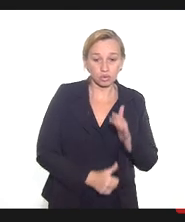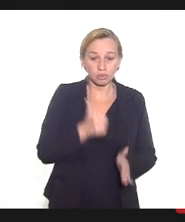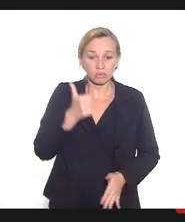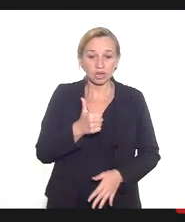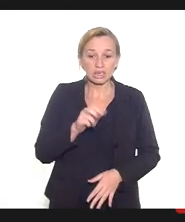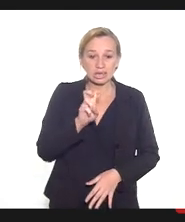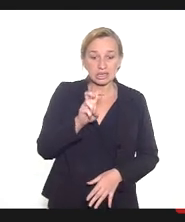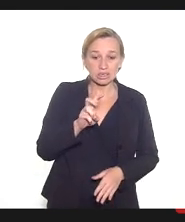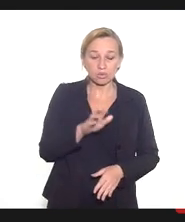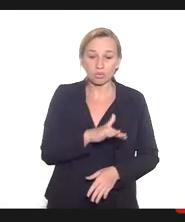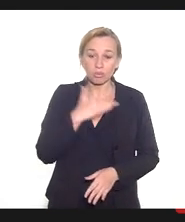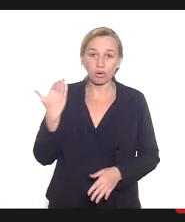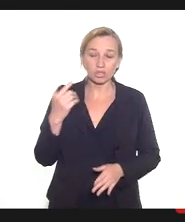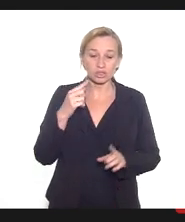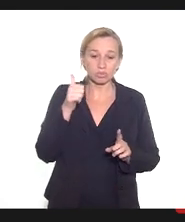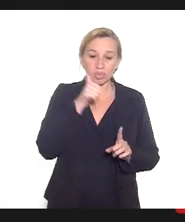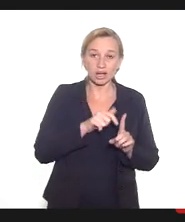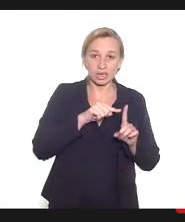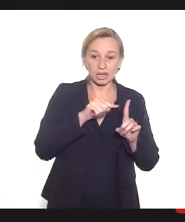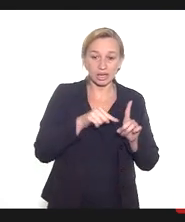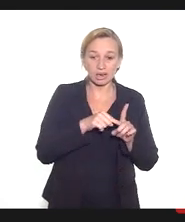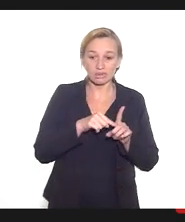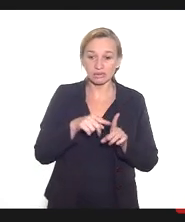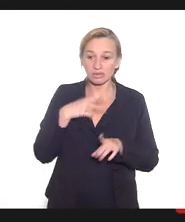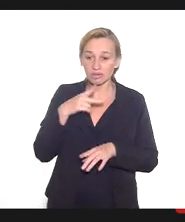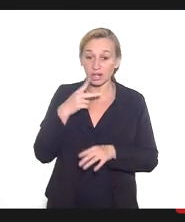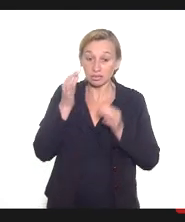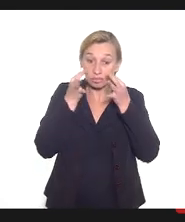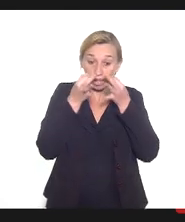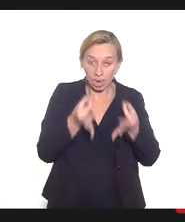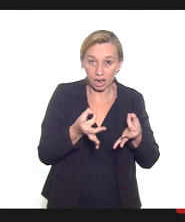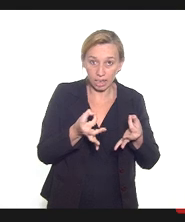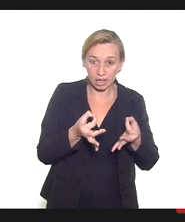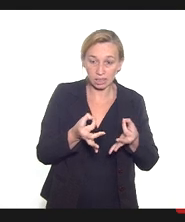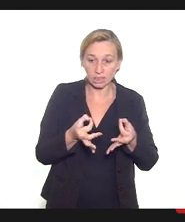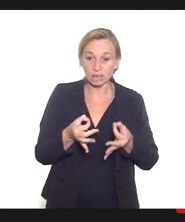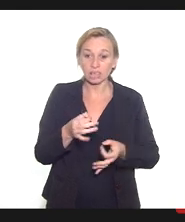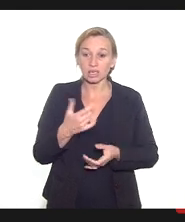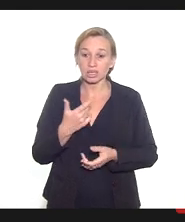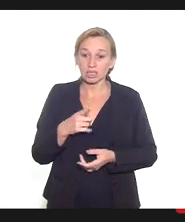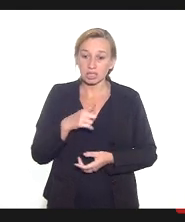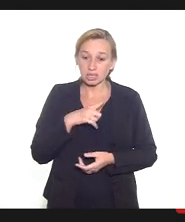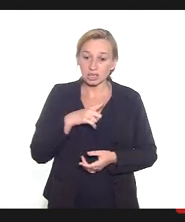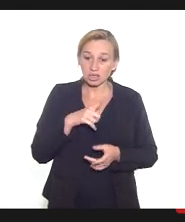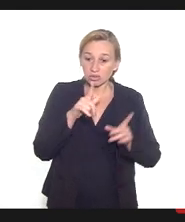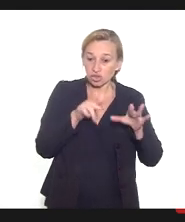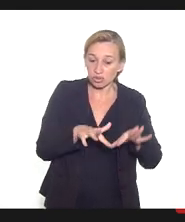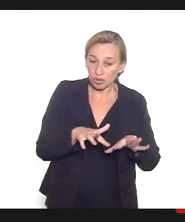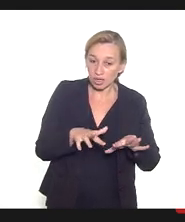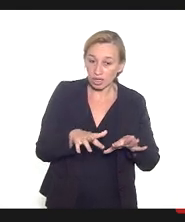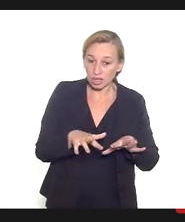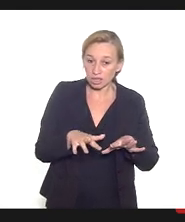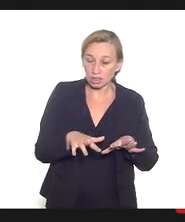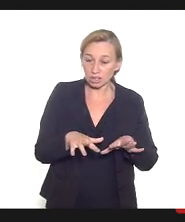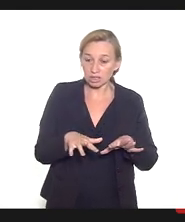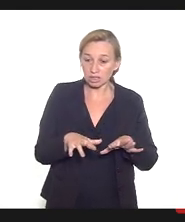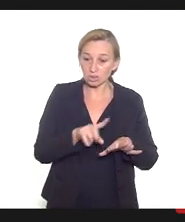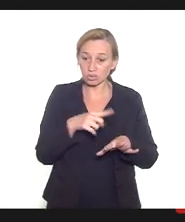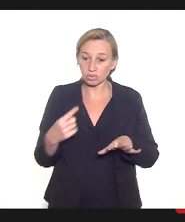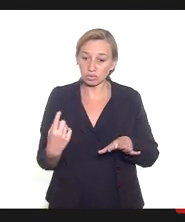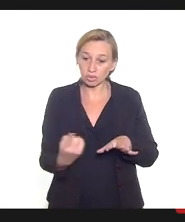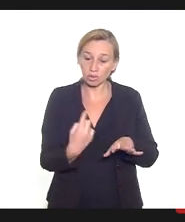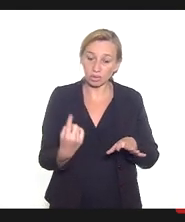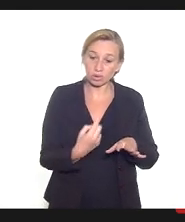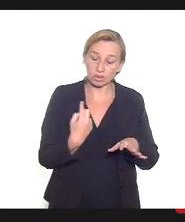cinco mortes maternas e fazendo um questionamento e um alerta se haveria um diferente desfecho das mortes maternas